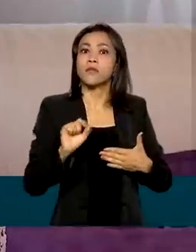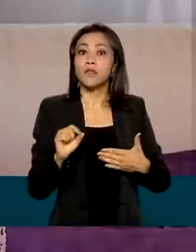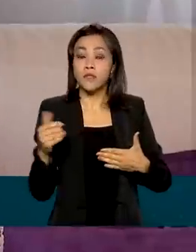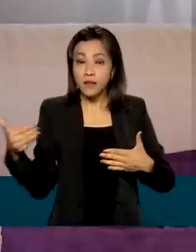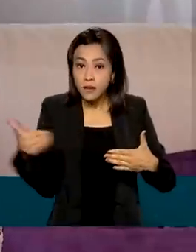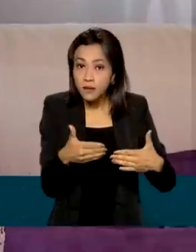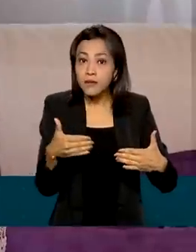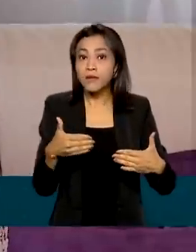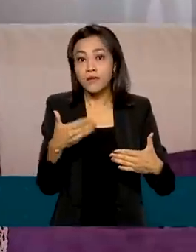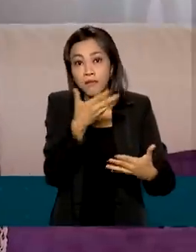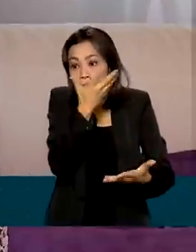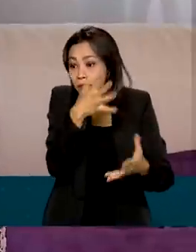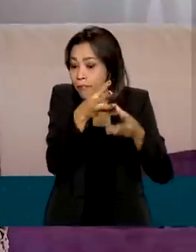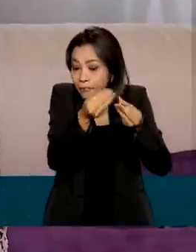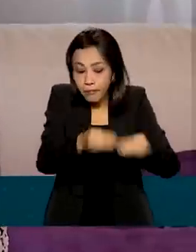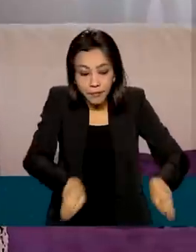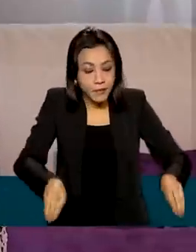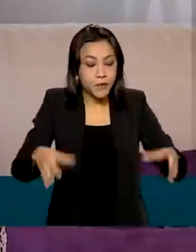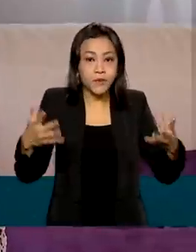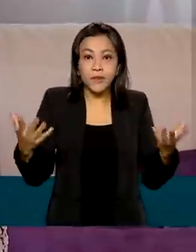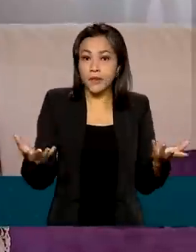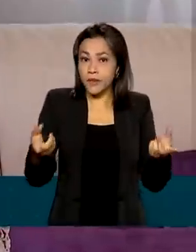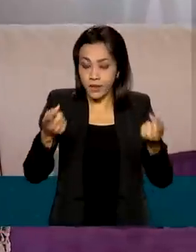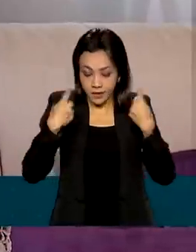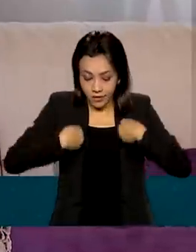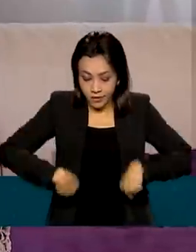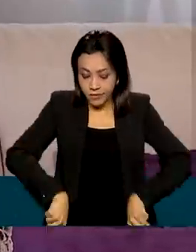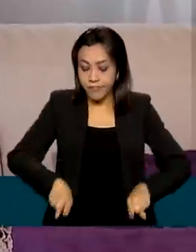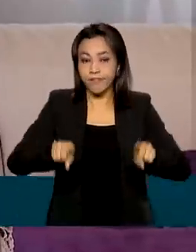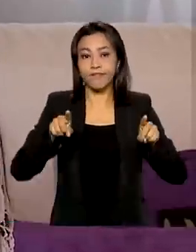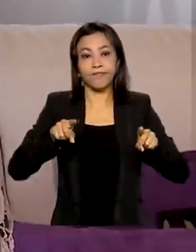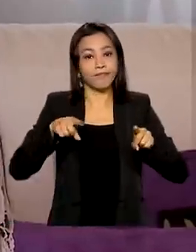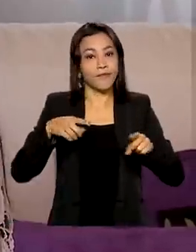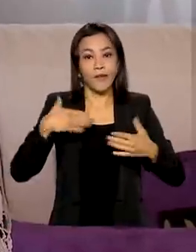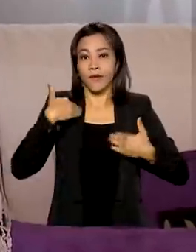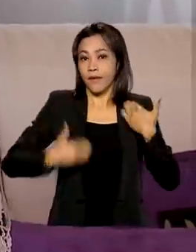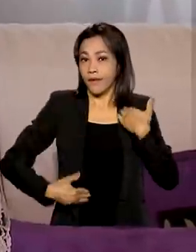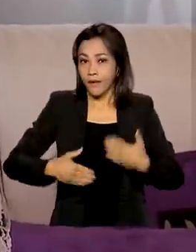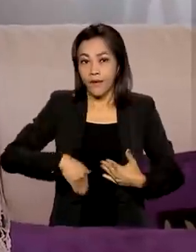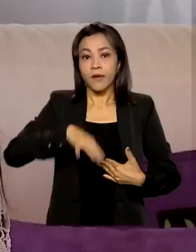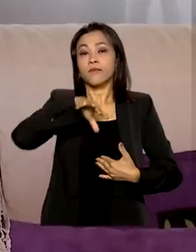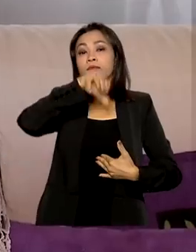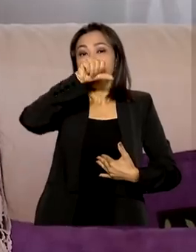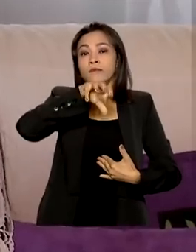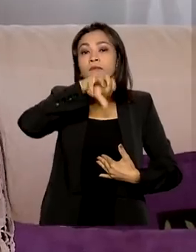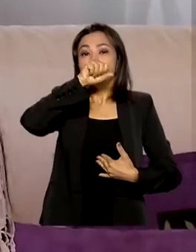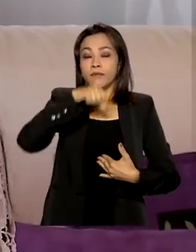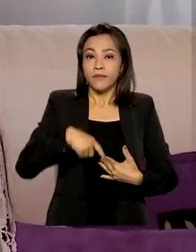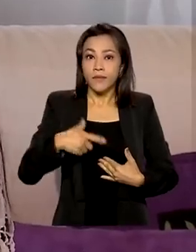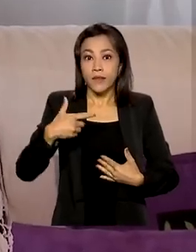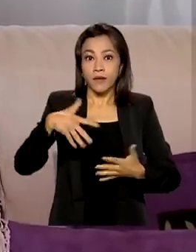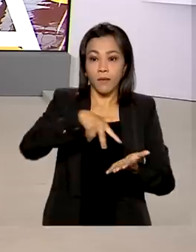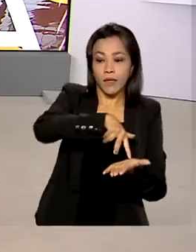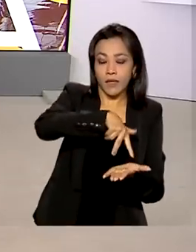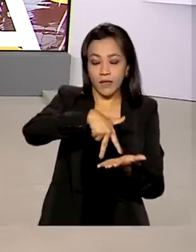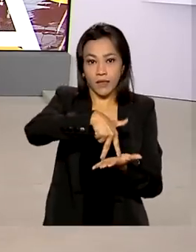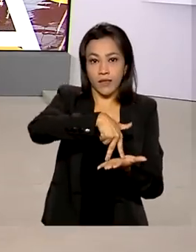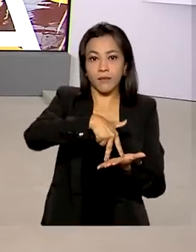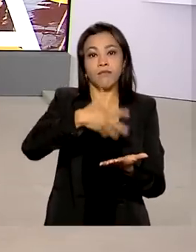a gente perde massa muscular, perde força cardiorrespiratória, equilíbrio.